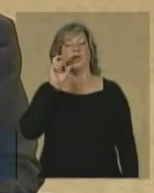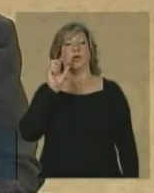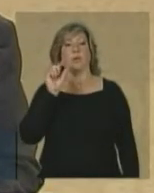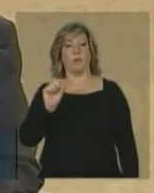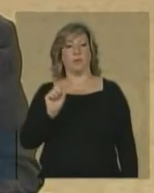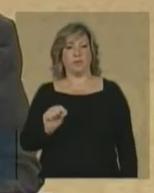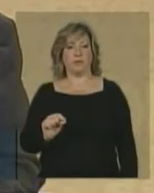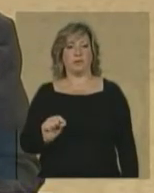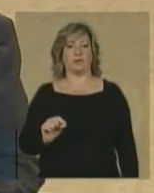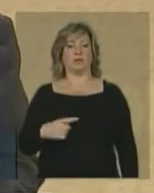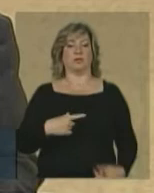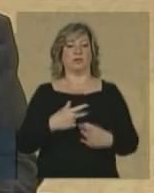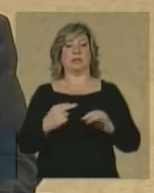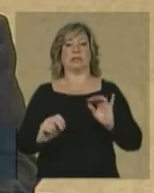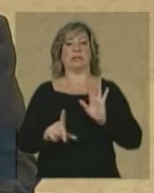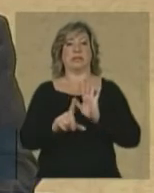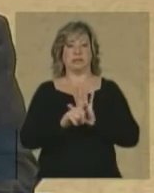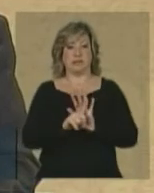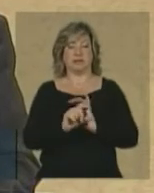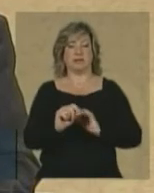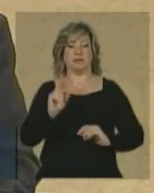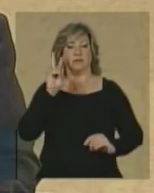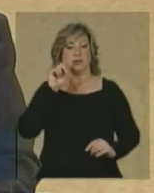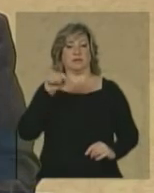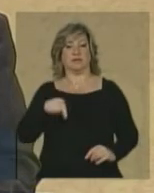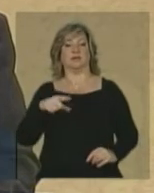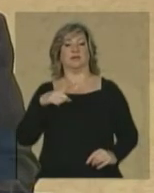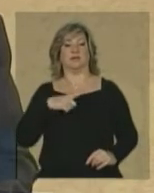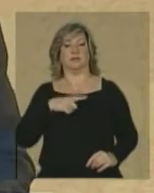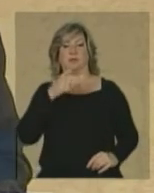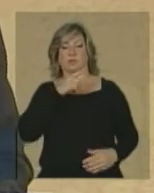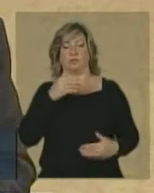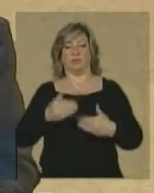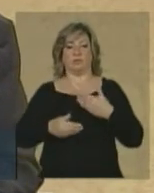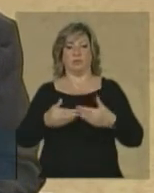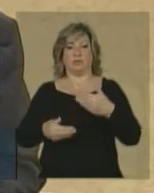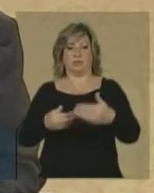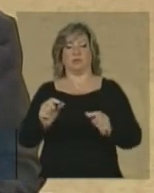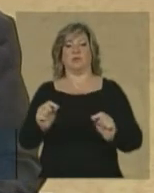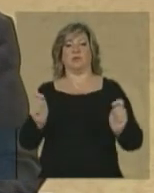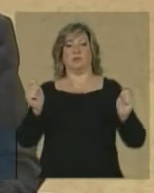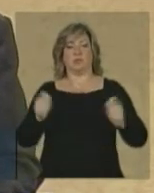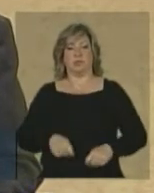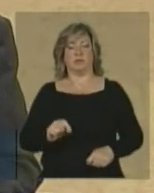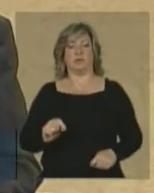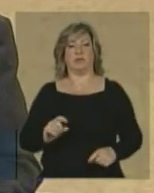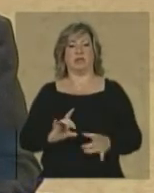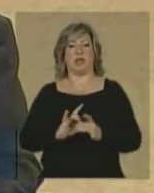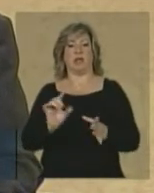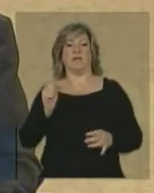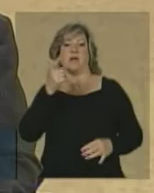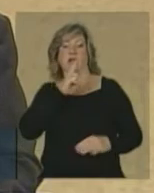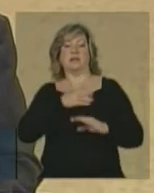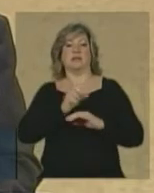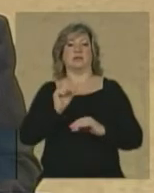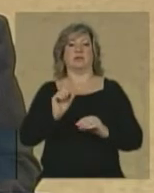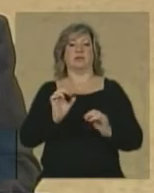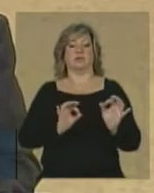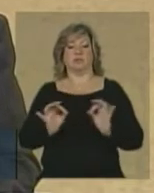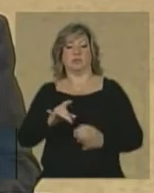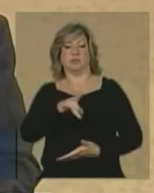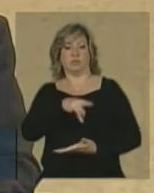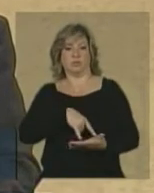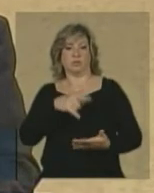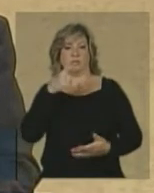das leis que, respectivamente, possibilitarão o livre acesso aos documentos relativos